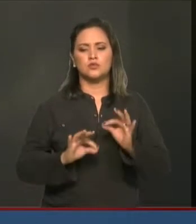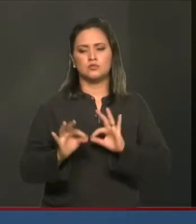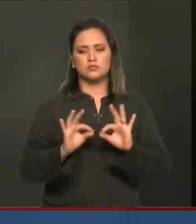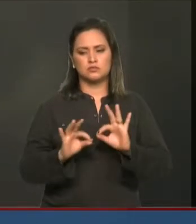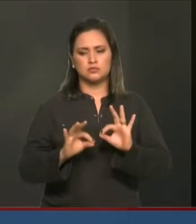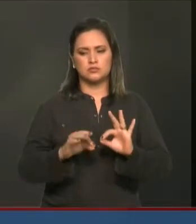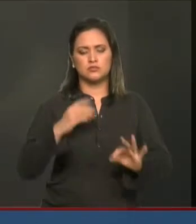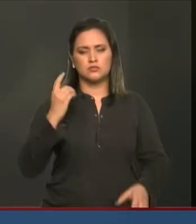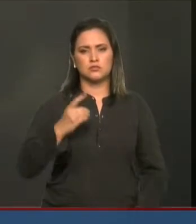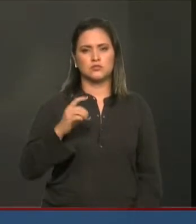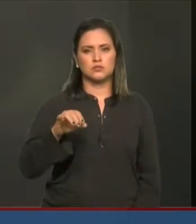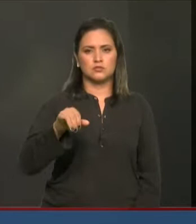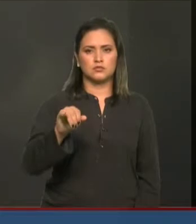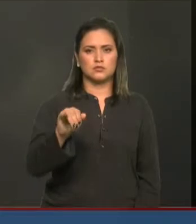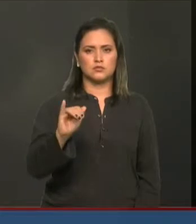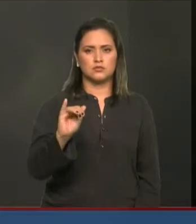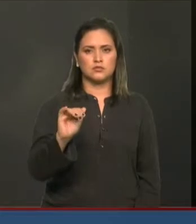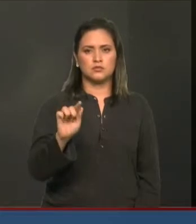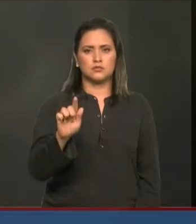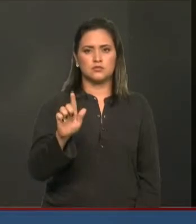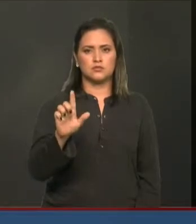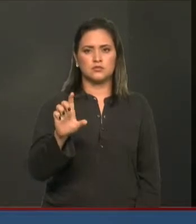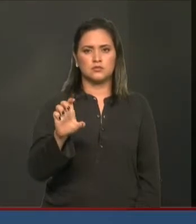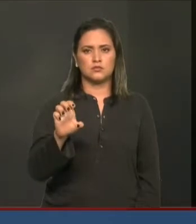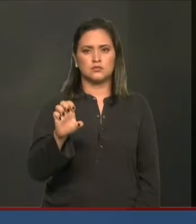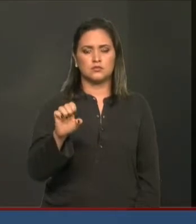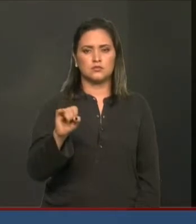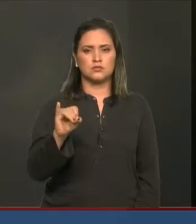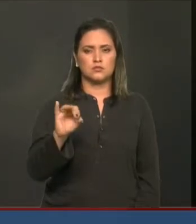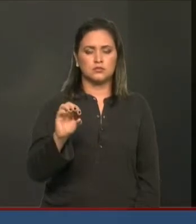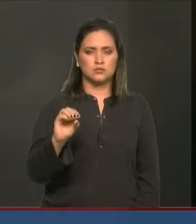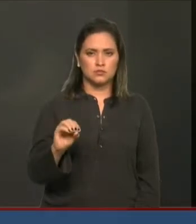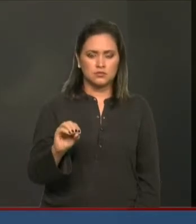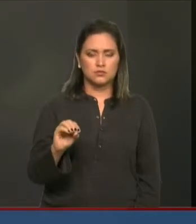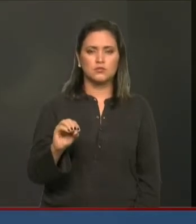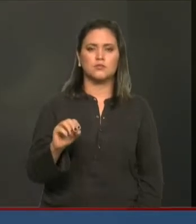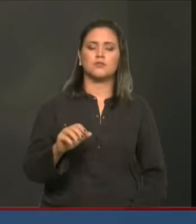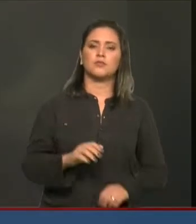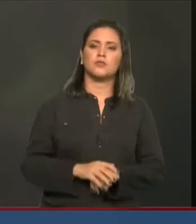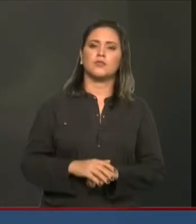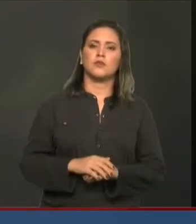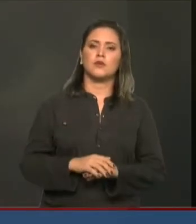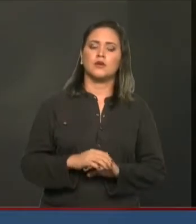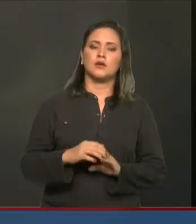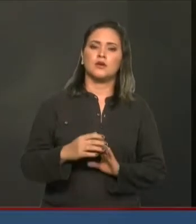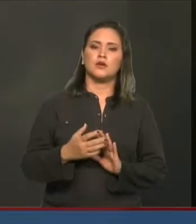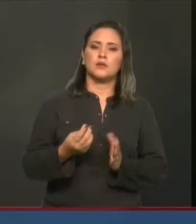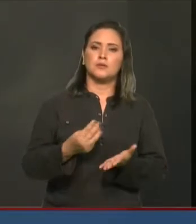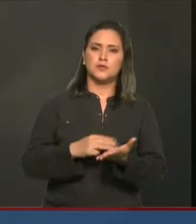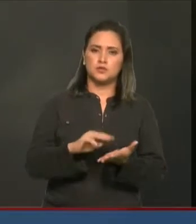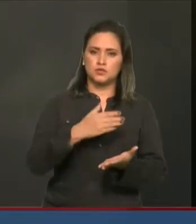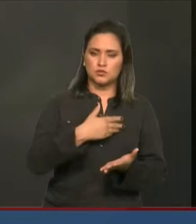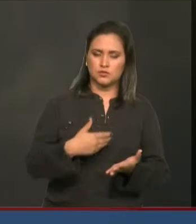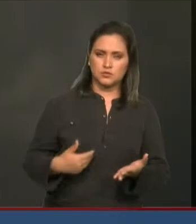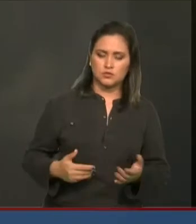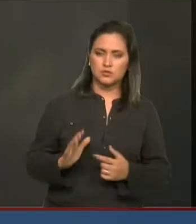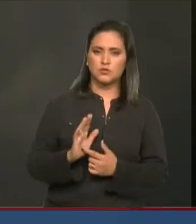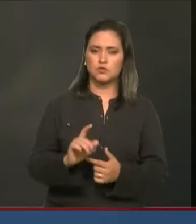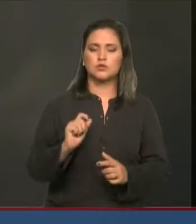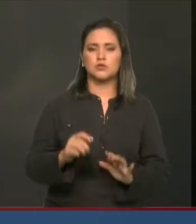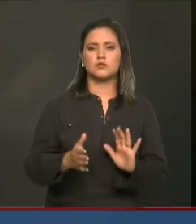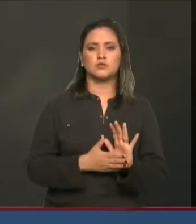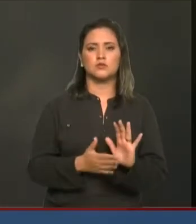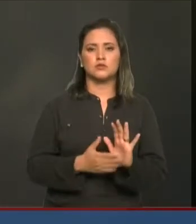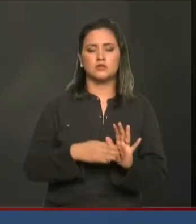Iglesias, a própria mensagem governamental apresenta que foi um projeto de lei indicado, de iniciativa do